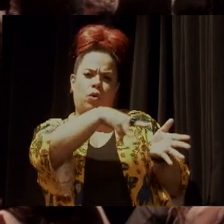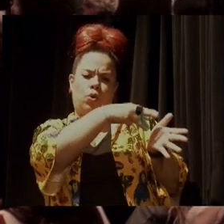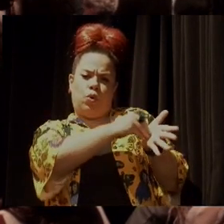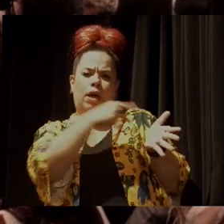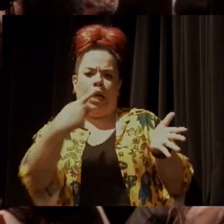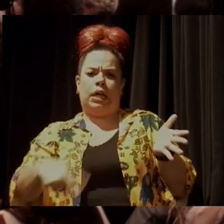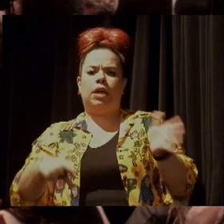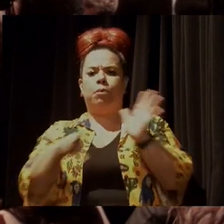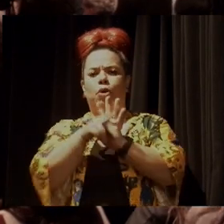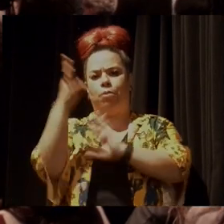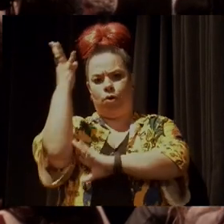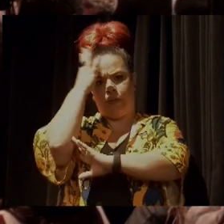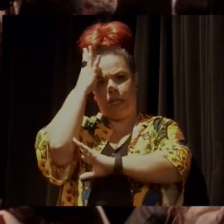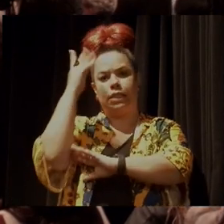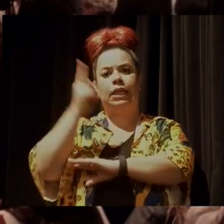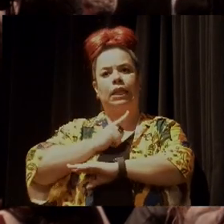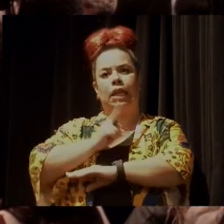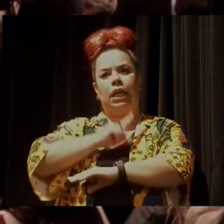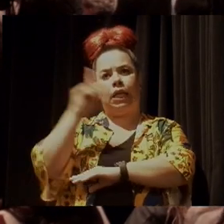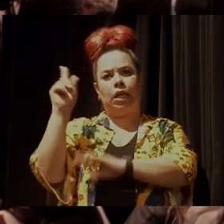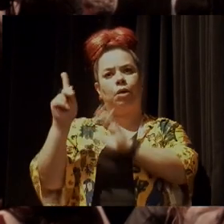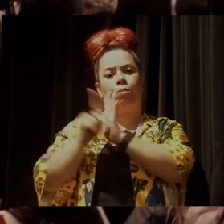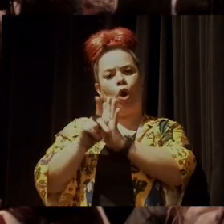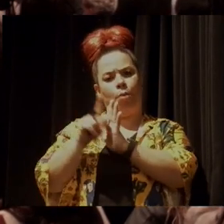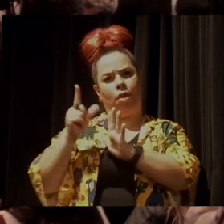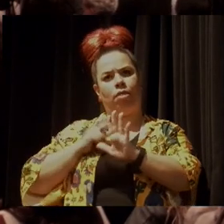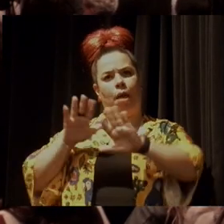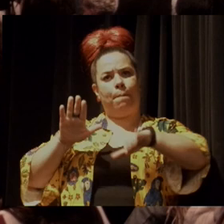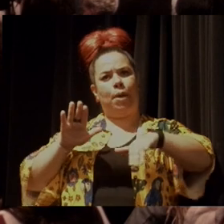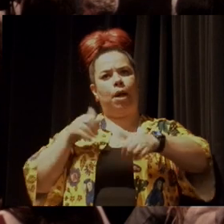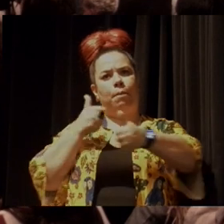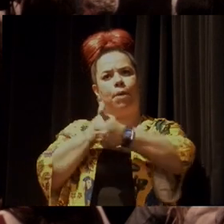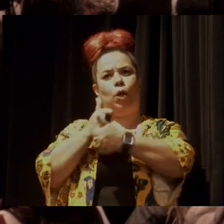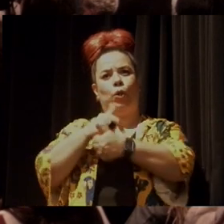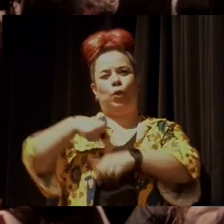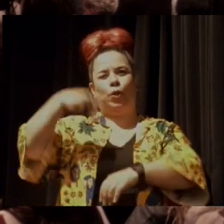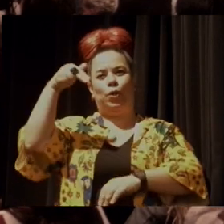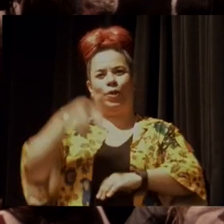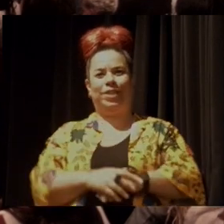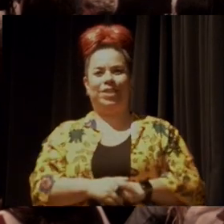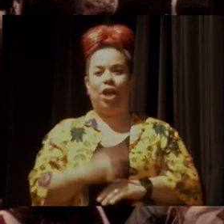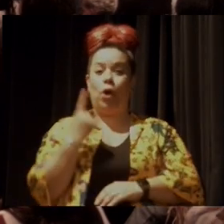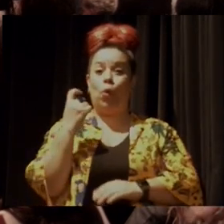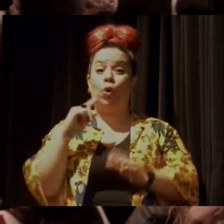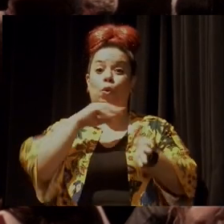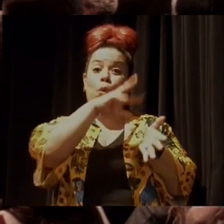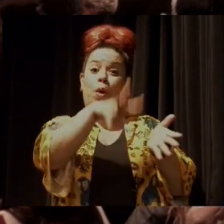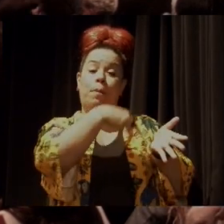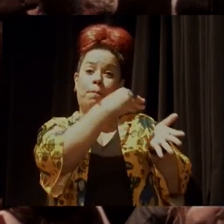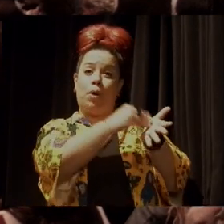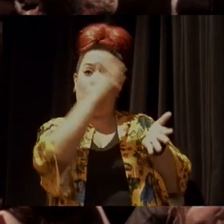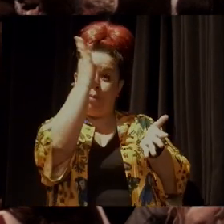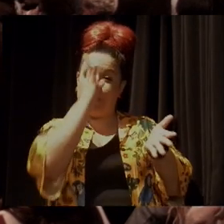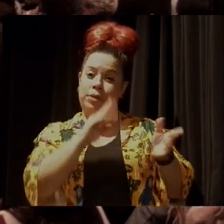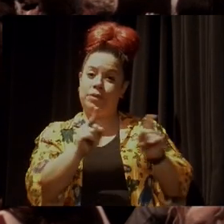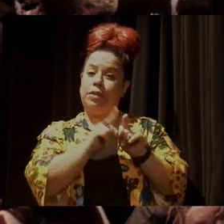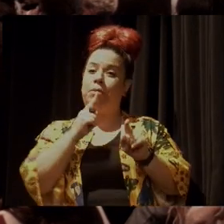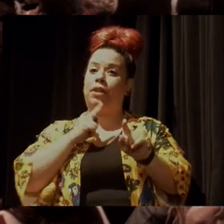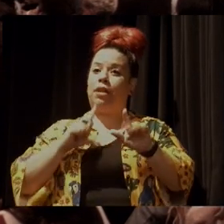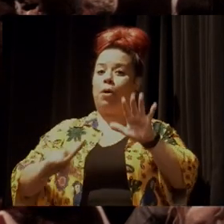tem uma área aqui no litoral norte da Mata Atlântica, ele é o único bioma brasileiro que tem uma lei